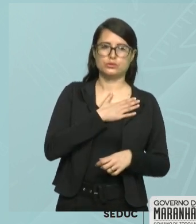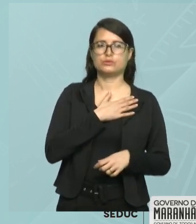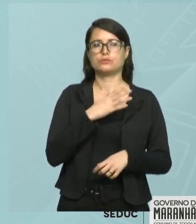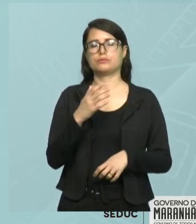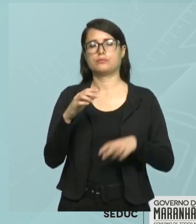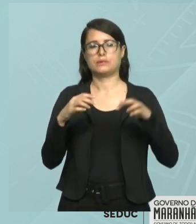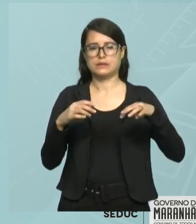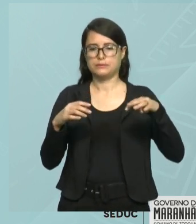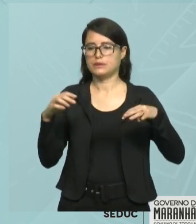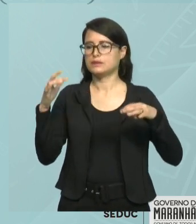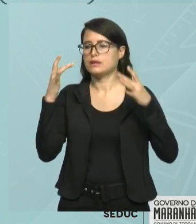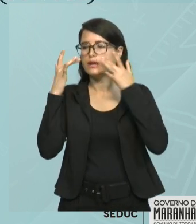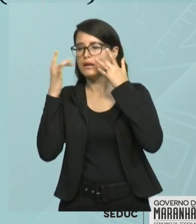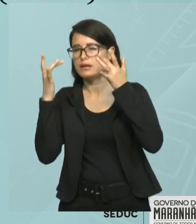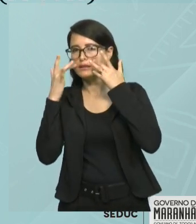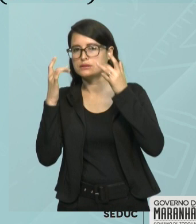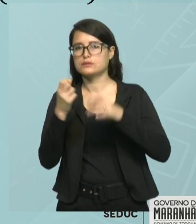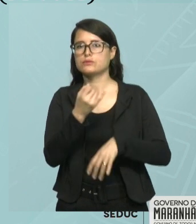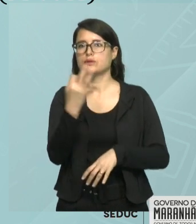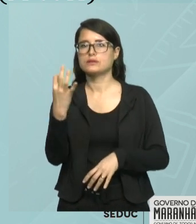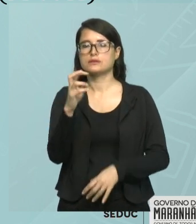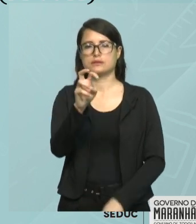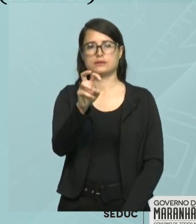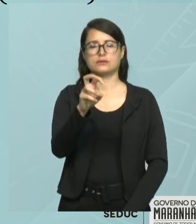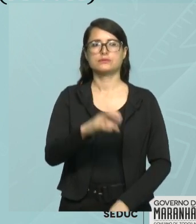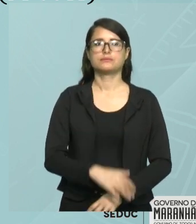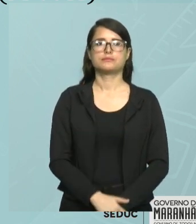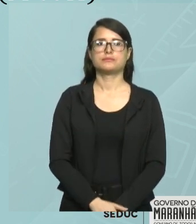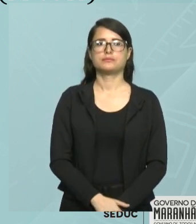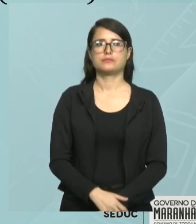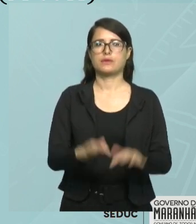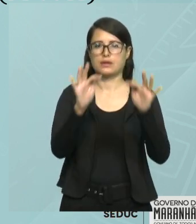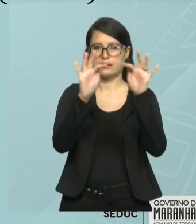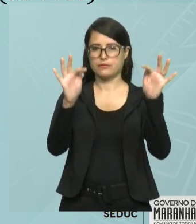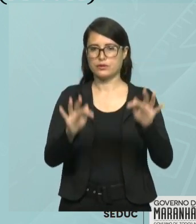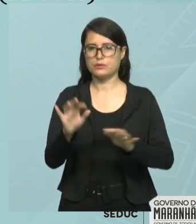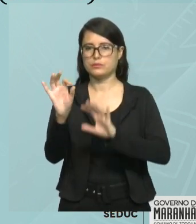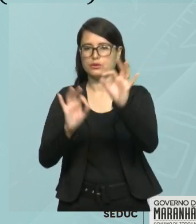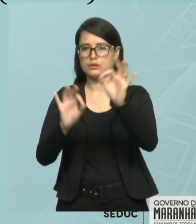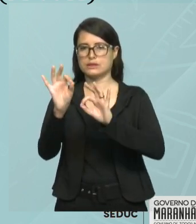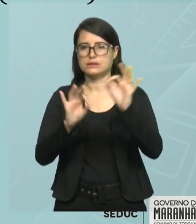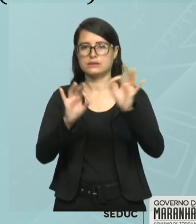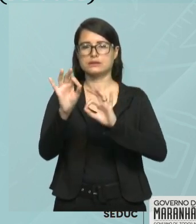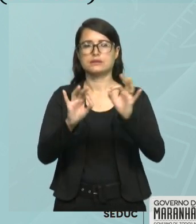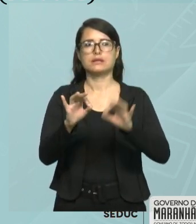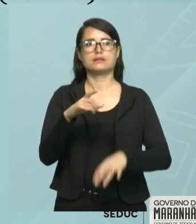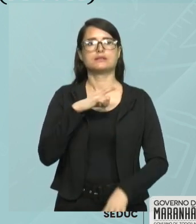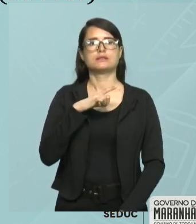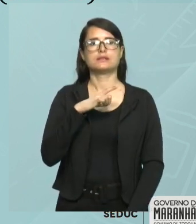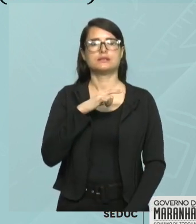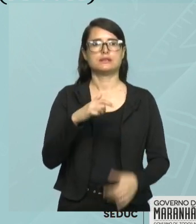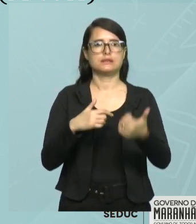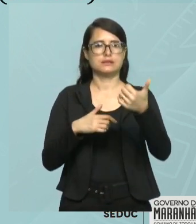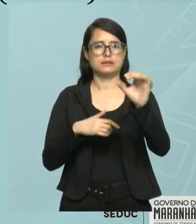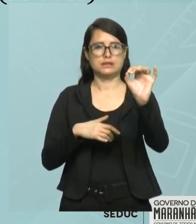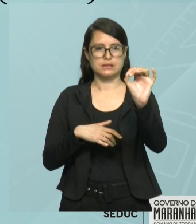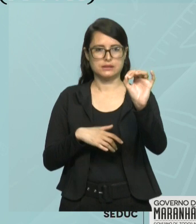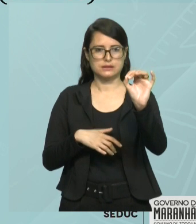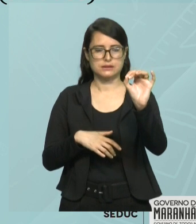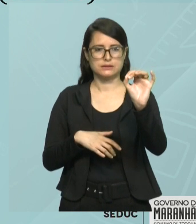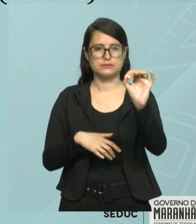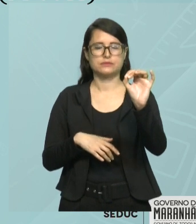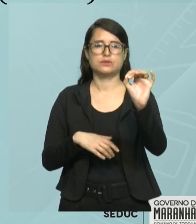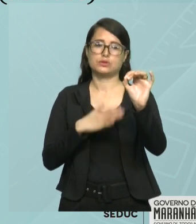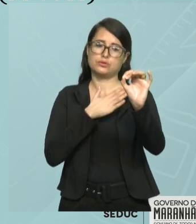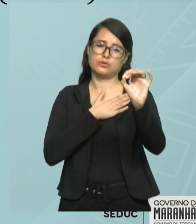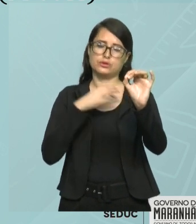tempo, são cinco alunos. Jogando na fórmula, a gente vai ter que o número de elementos da união vai ser dez, que é o número de elementos